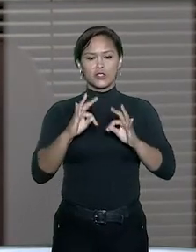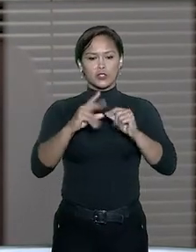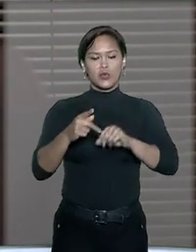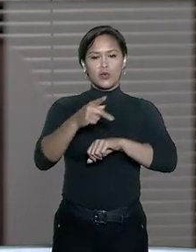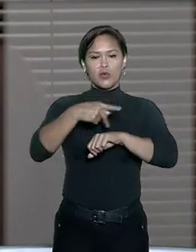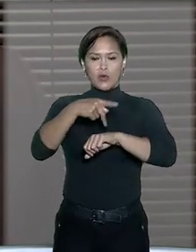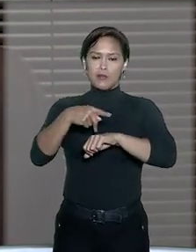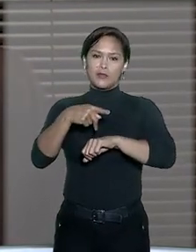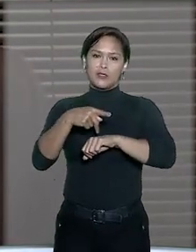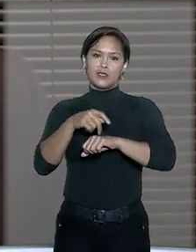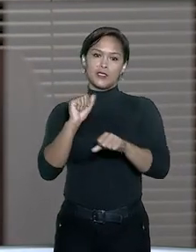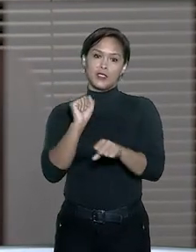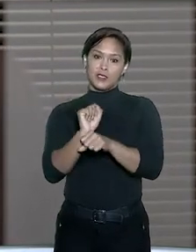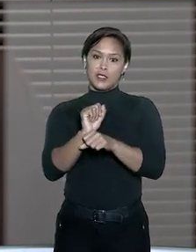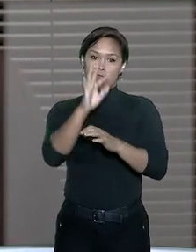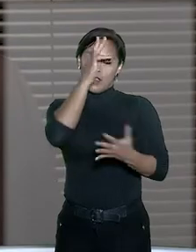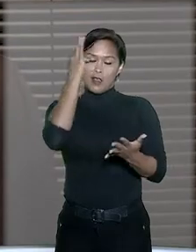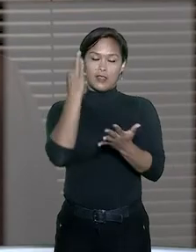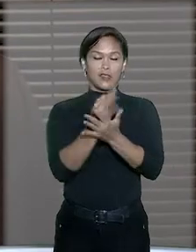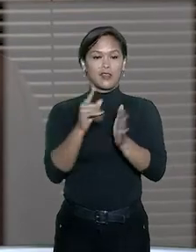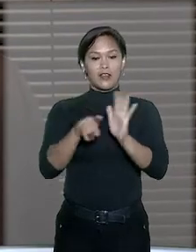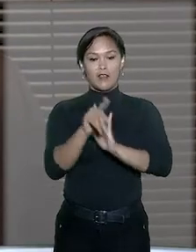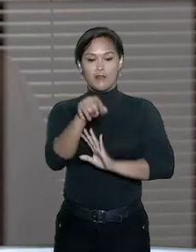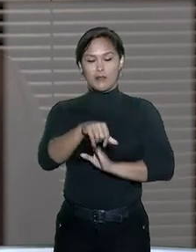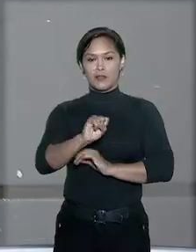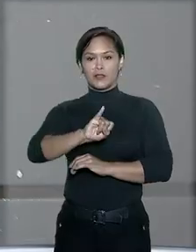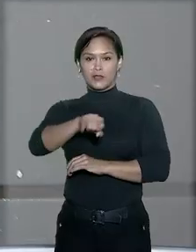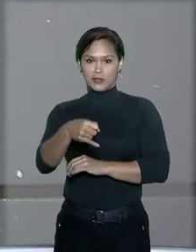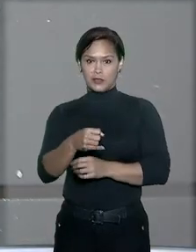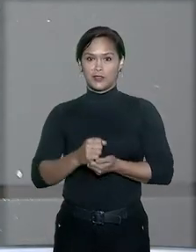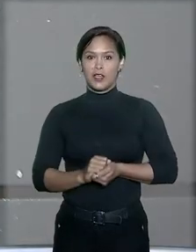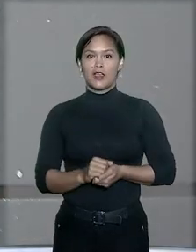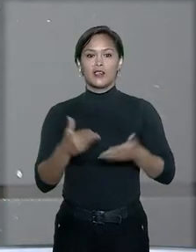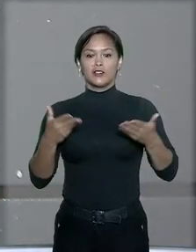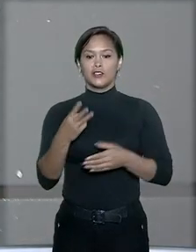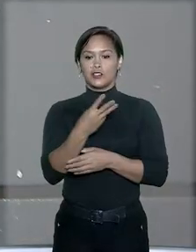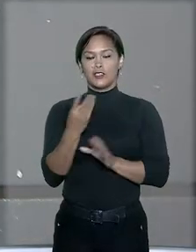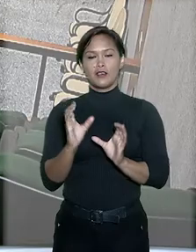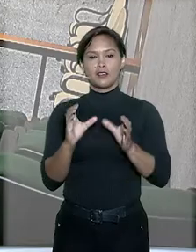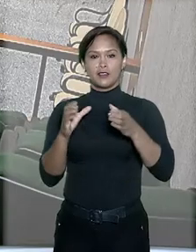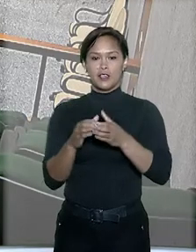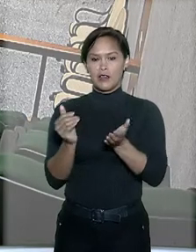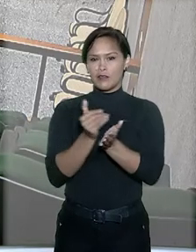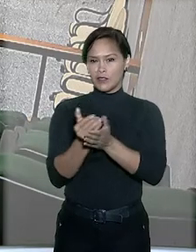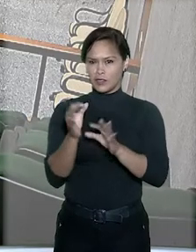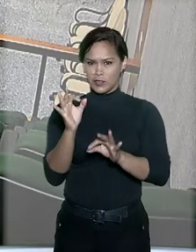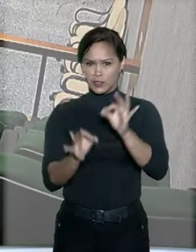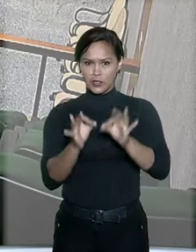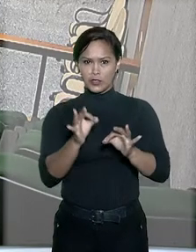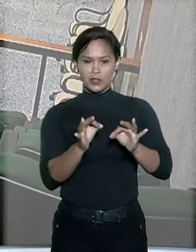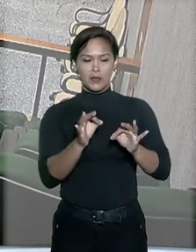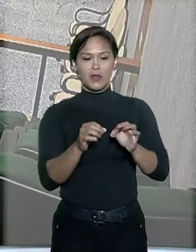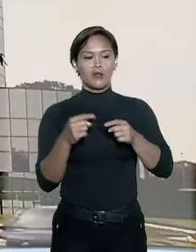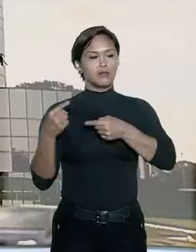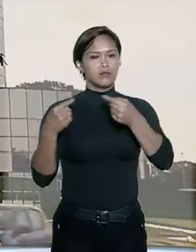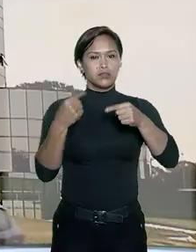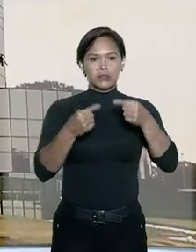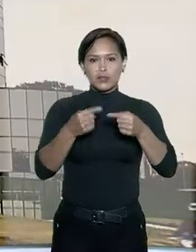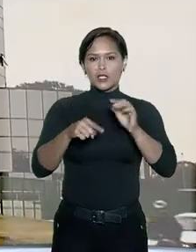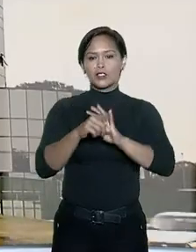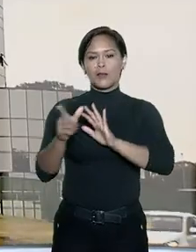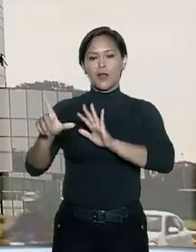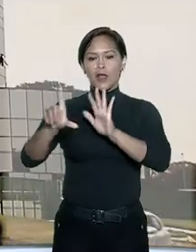país, aguardando a tese a ser firmada no STJ. Já a terceira sessão vai iniciar os julgamentos com debates sobre a